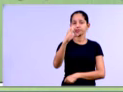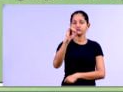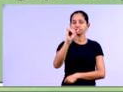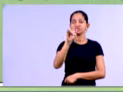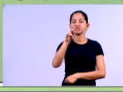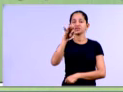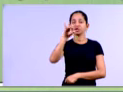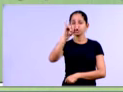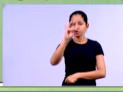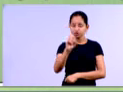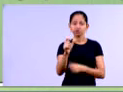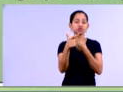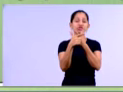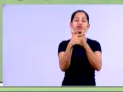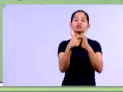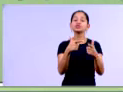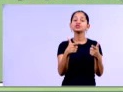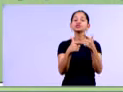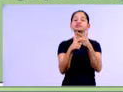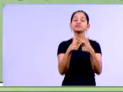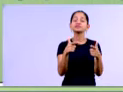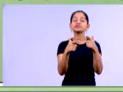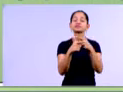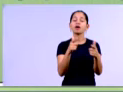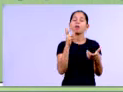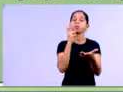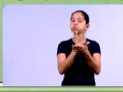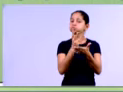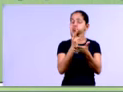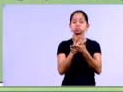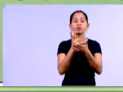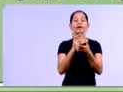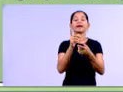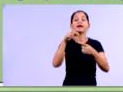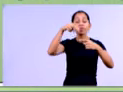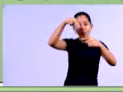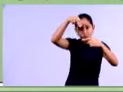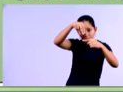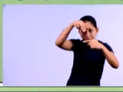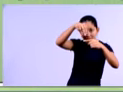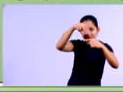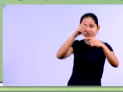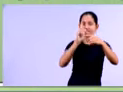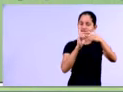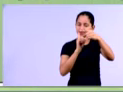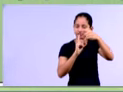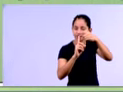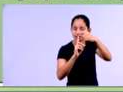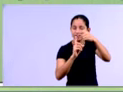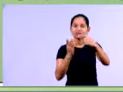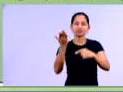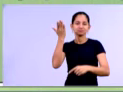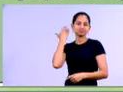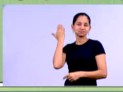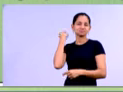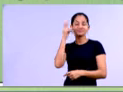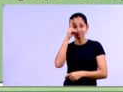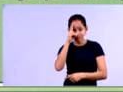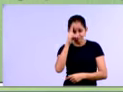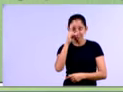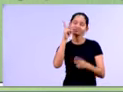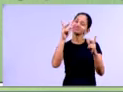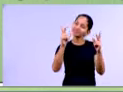divisão, né? Então, quando eu tenho uma fração, o numerador sendo dividido pelo denominador, o resultado da operação é o quociente,